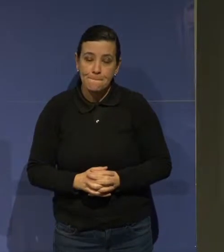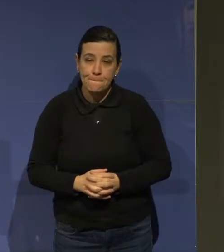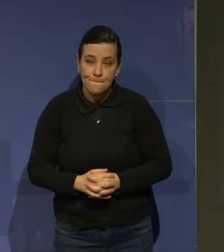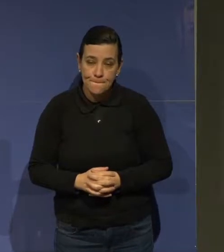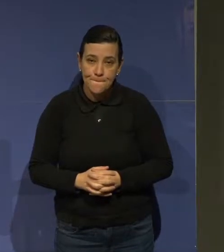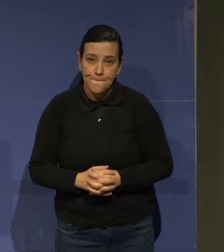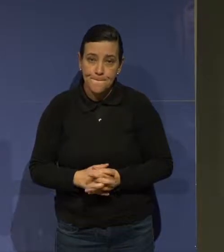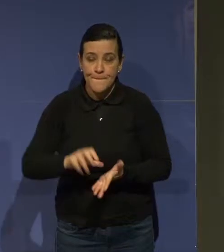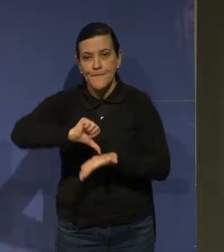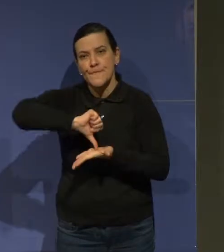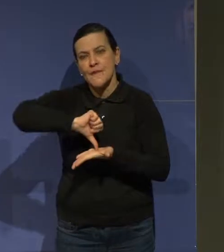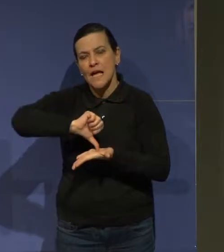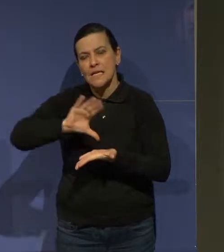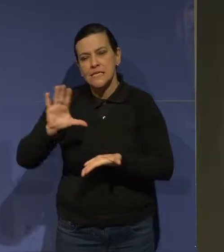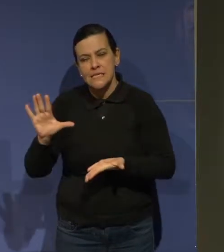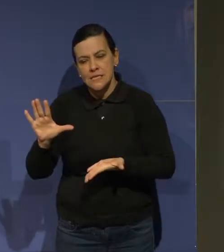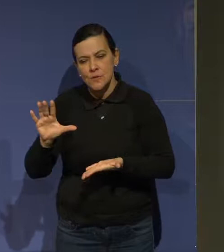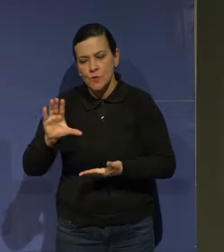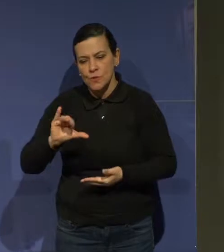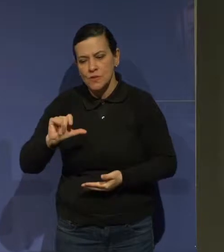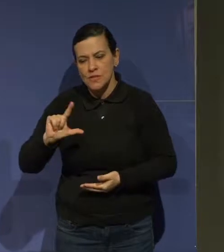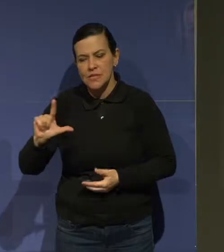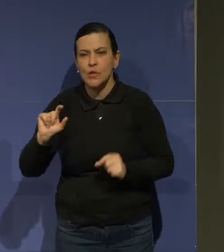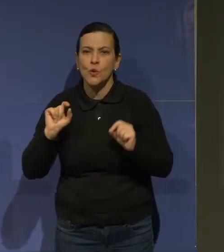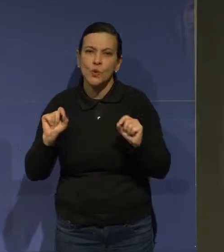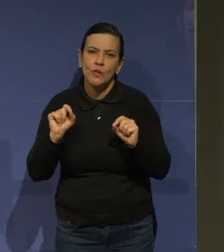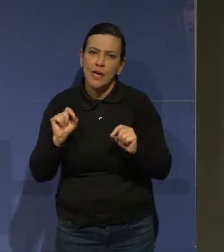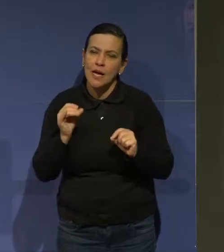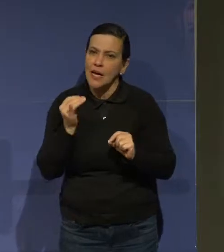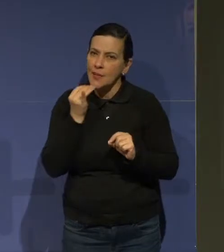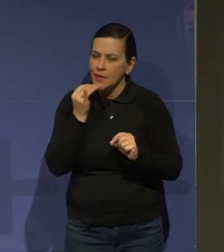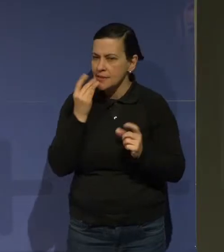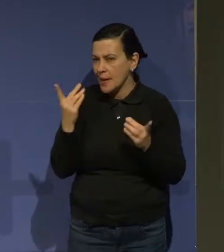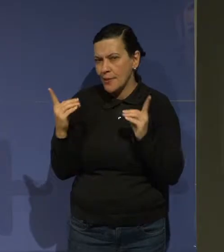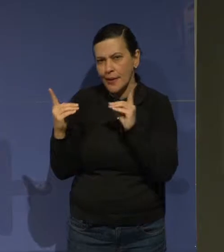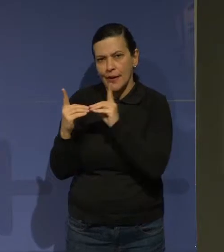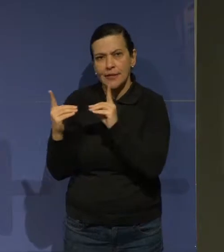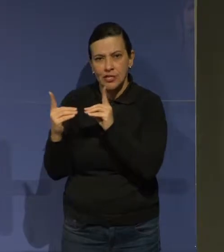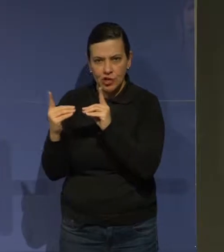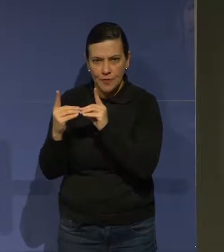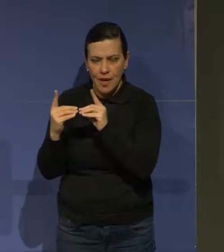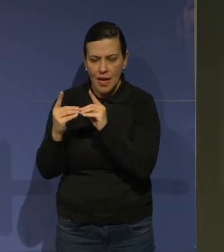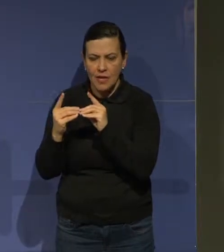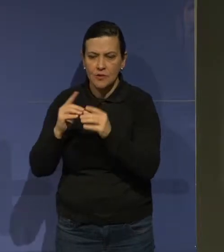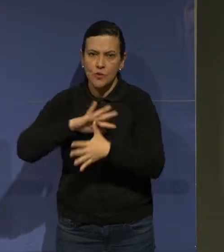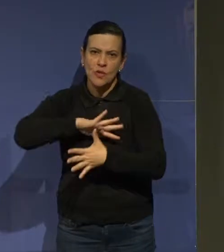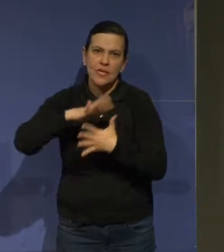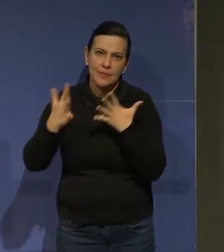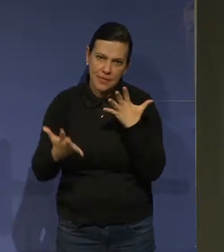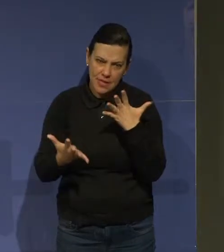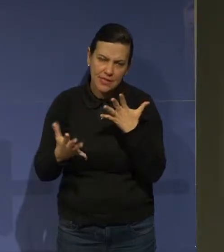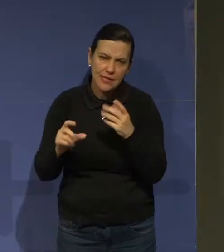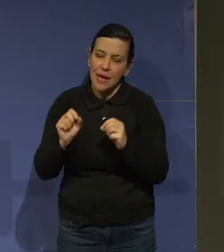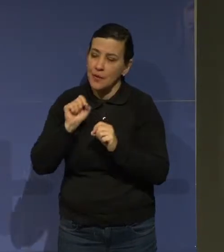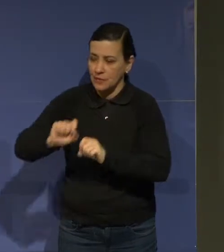a SIL é um... Central de interpretação de libras. De libras, é. Na lateral direita, foto de um monitor e de um celular. Você,